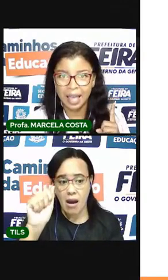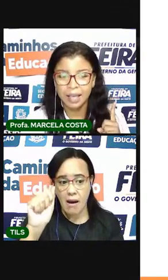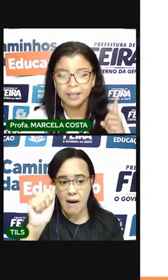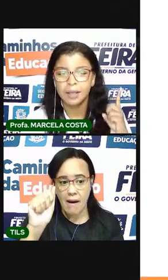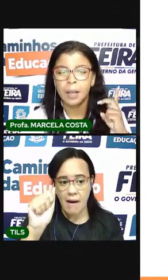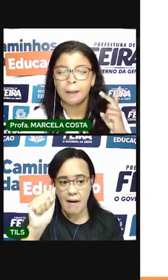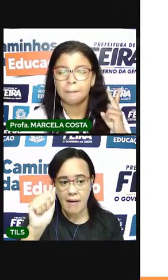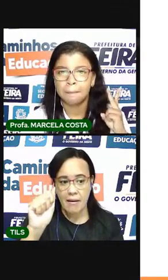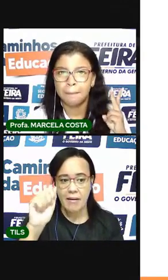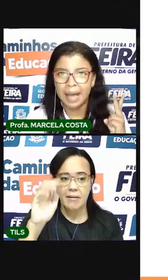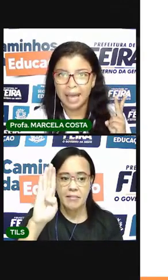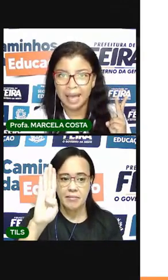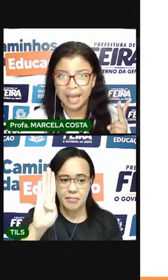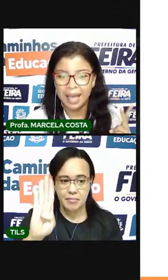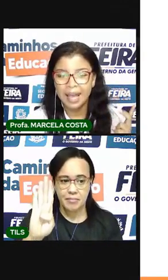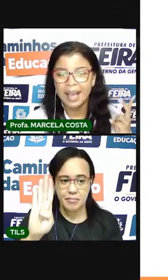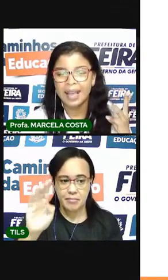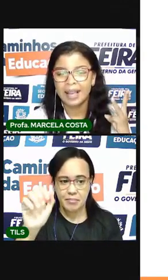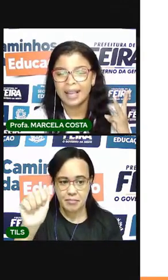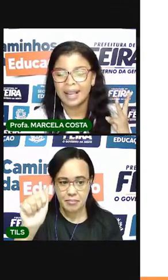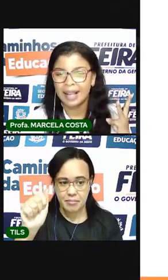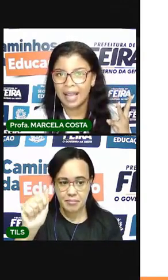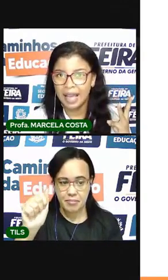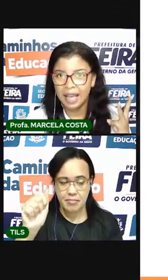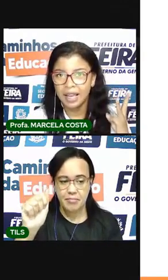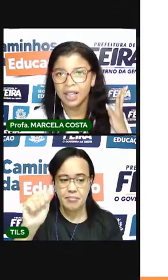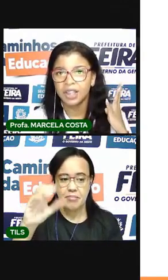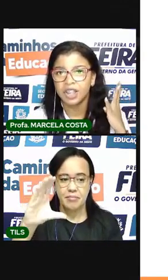a-ba-xi.